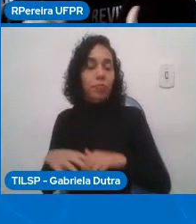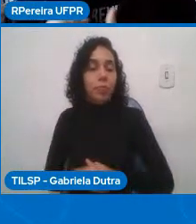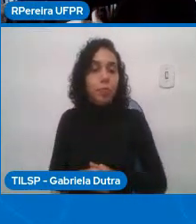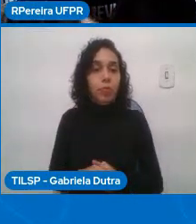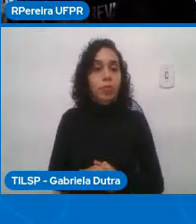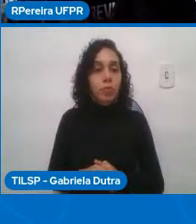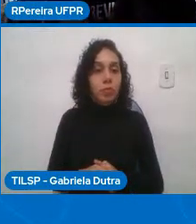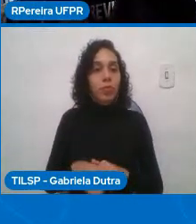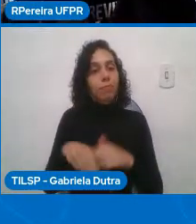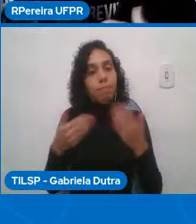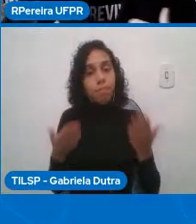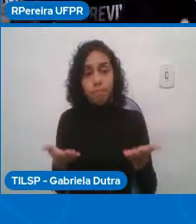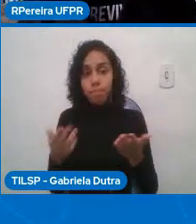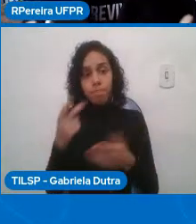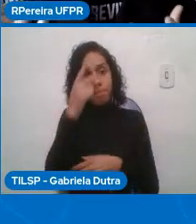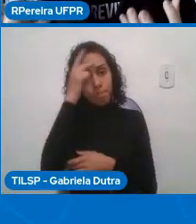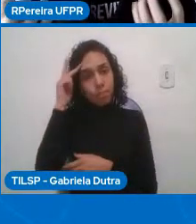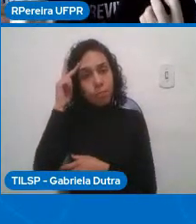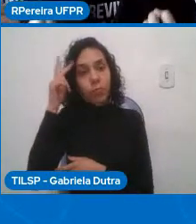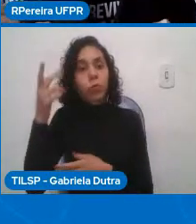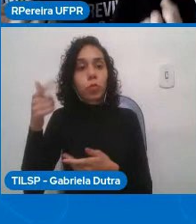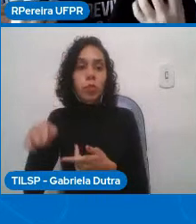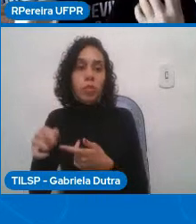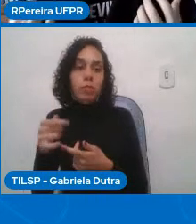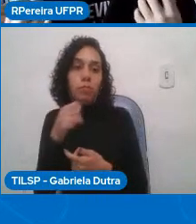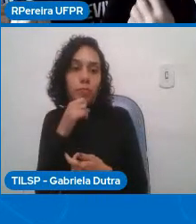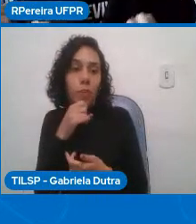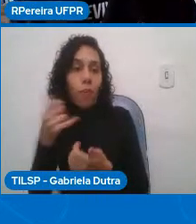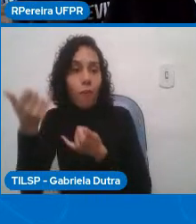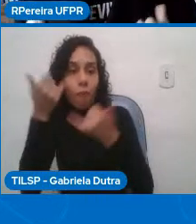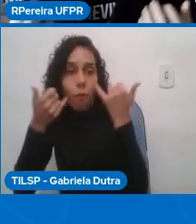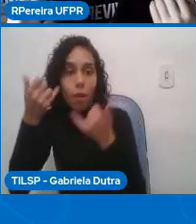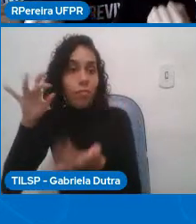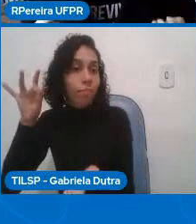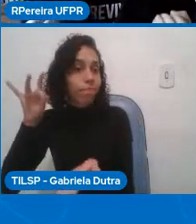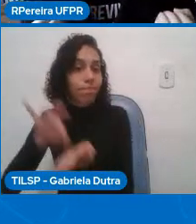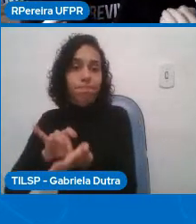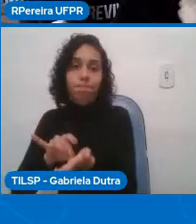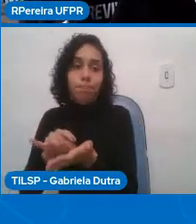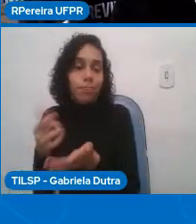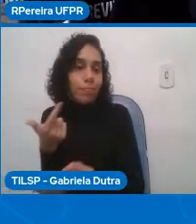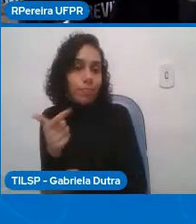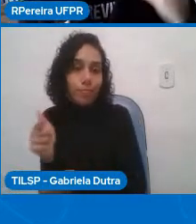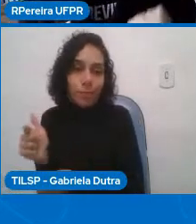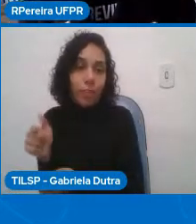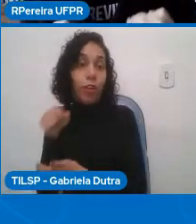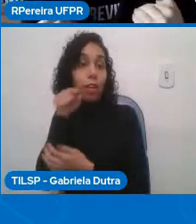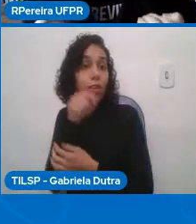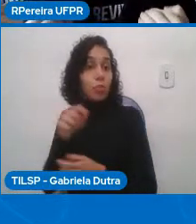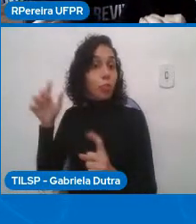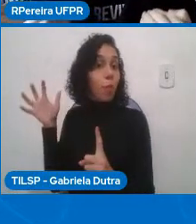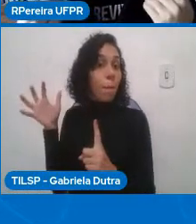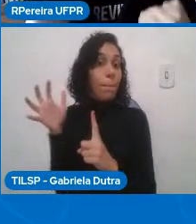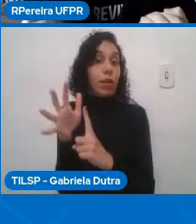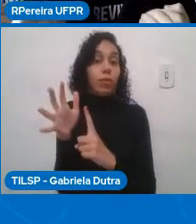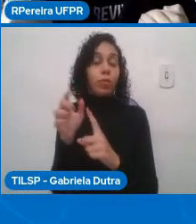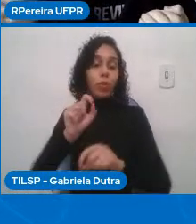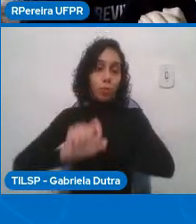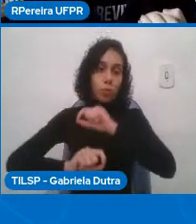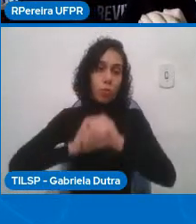das pessoas. o impacto do segundo vem diretamente na nossa capacidade de